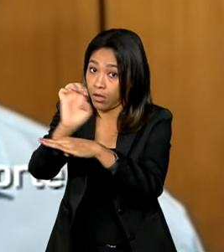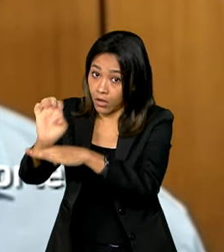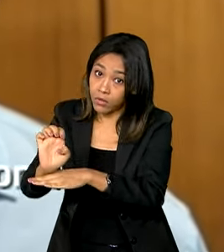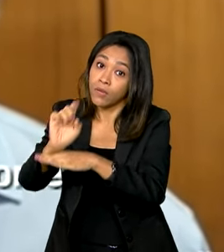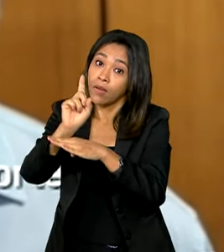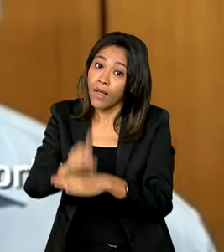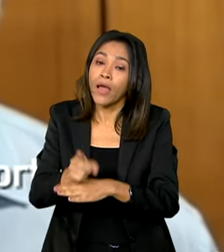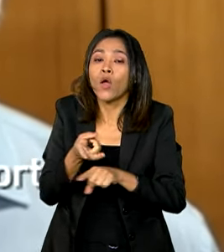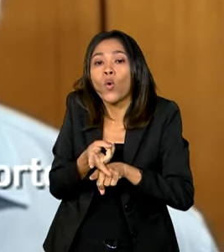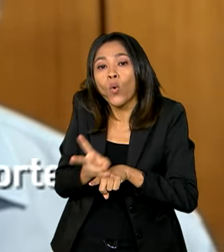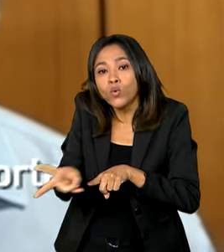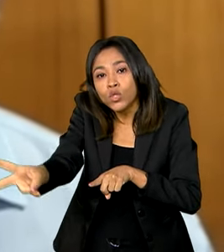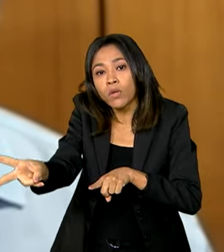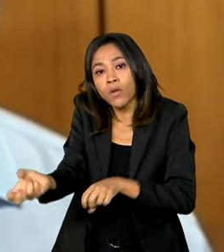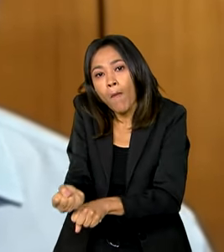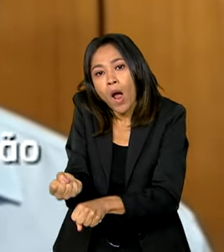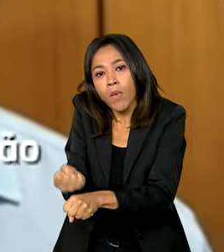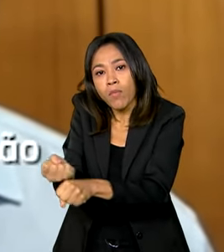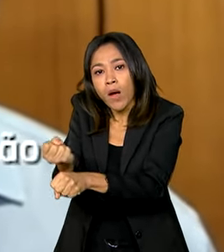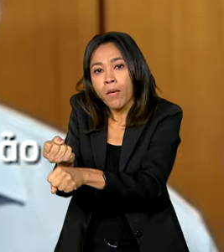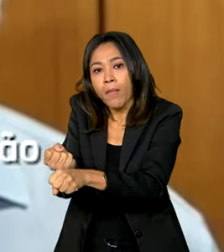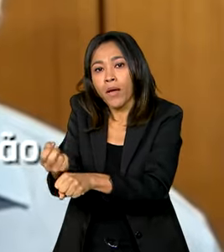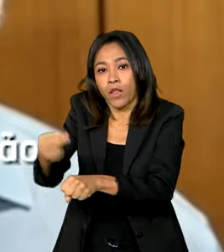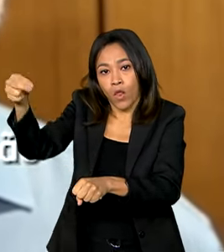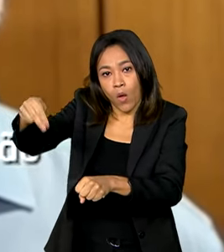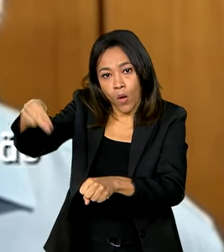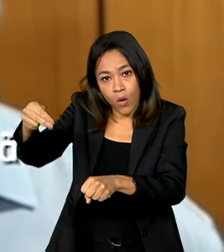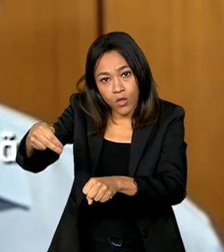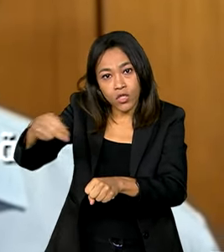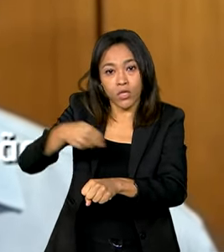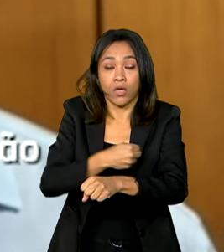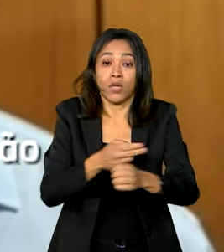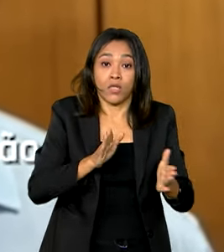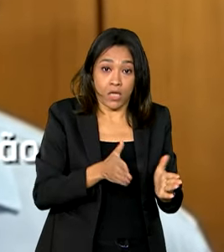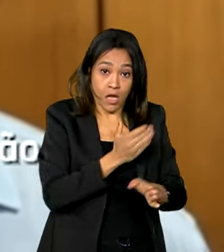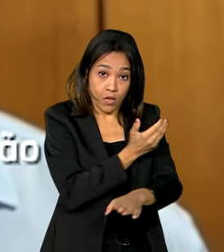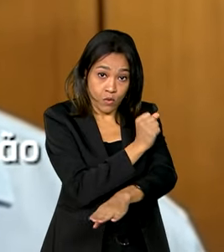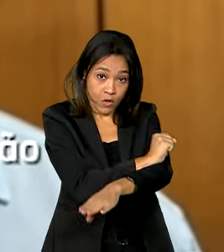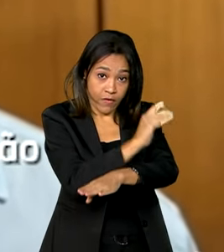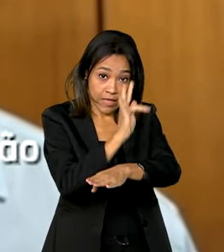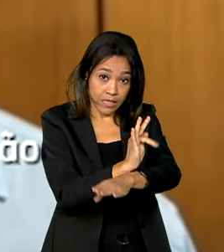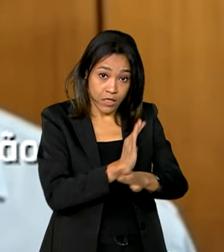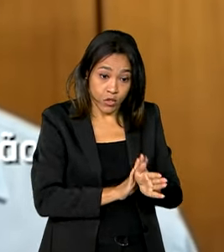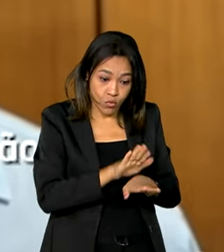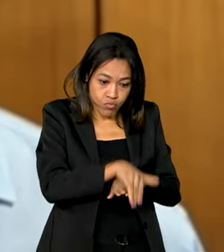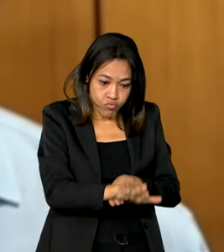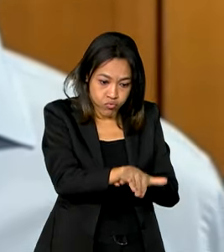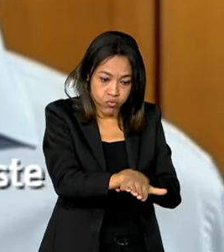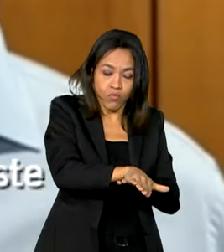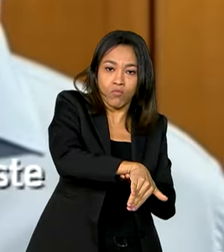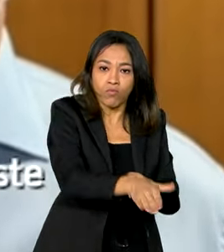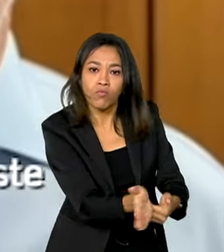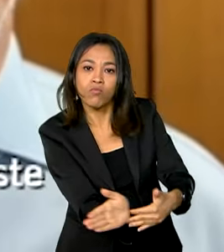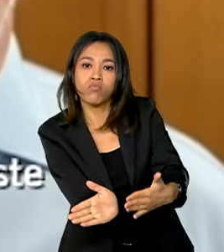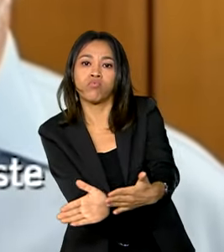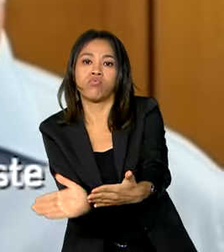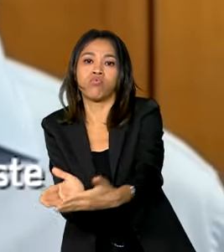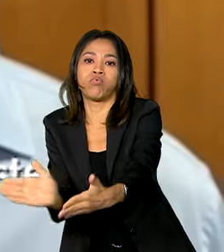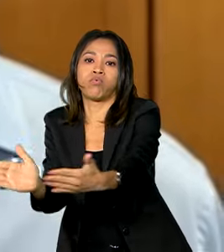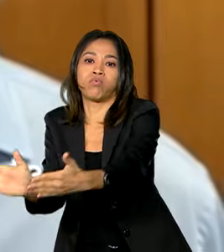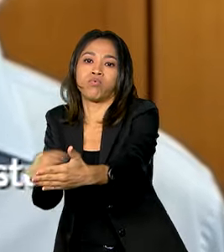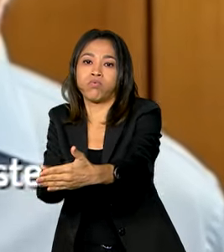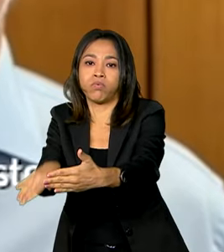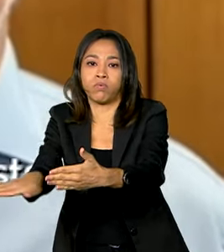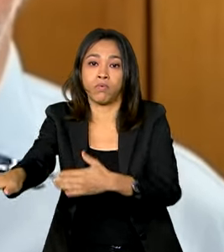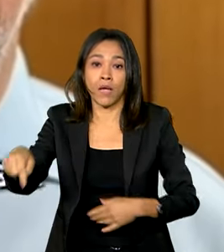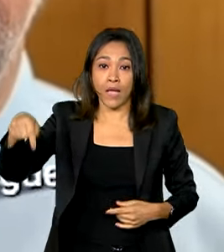eixo norte da transposição ou integração do Rio São Francisco. Então, esse primeiro